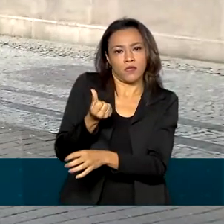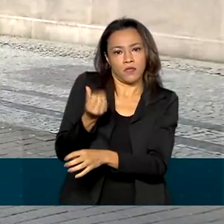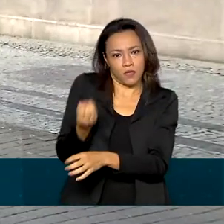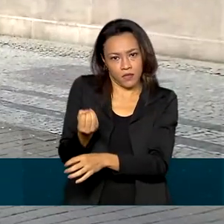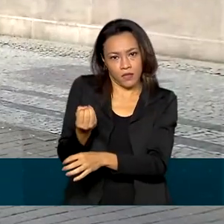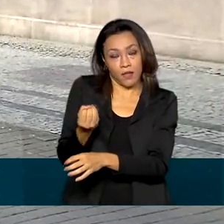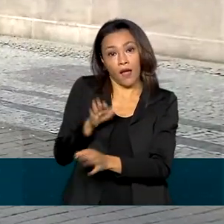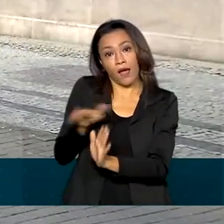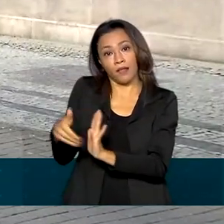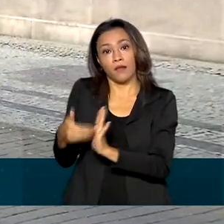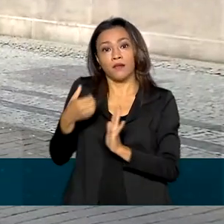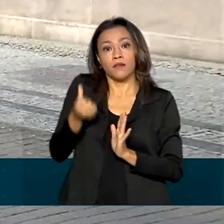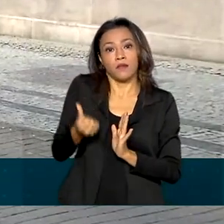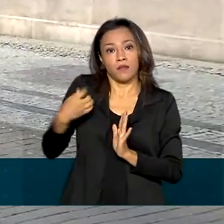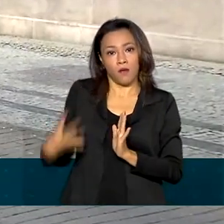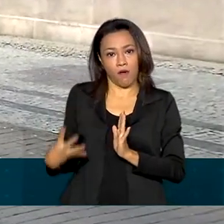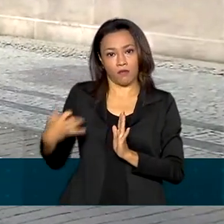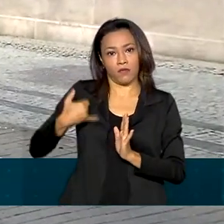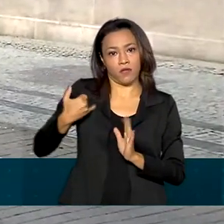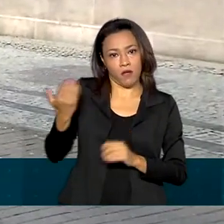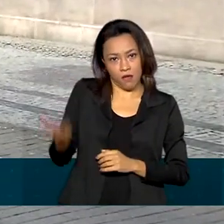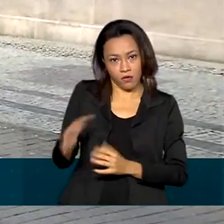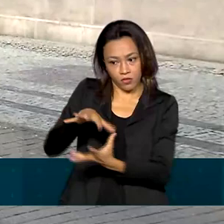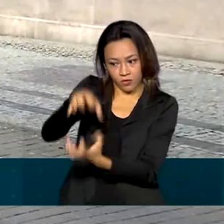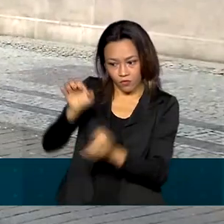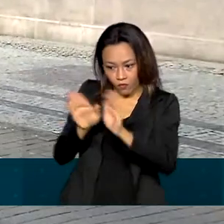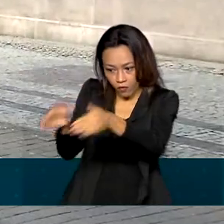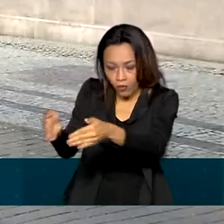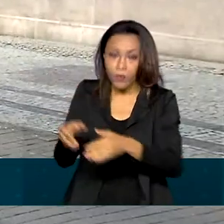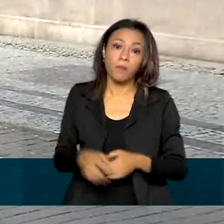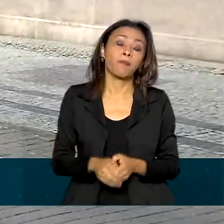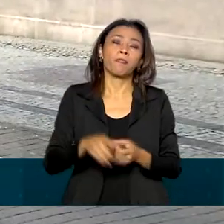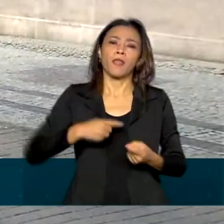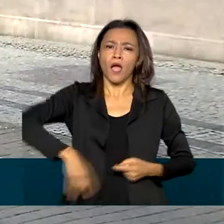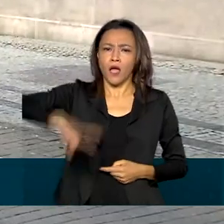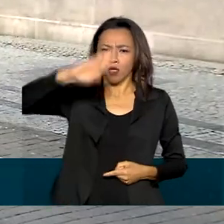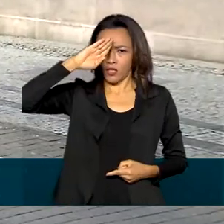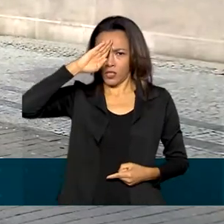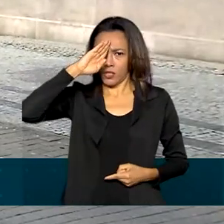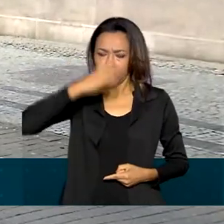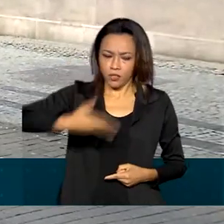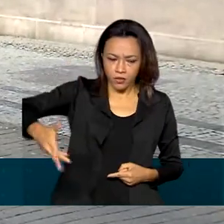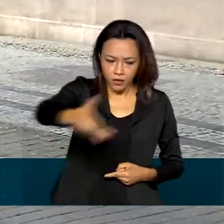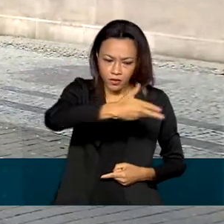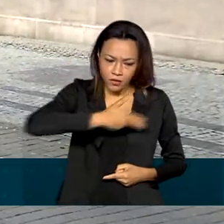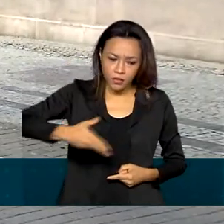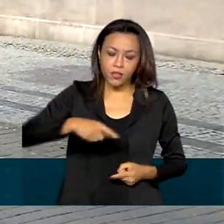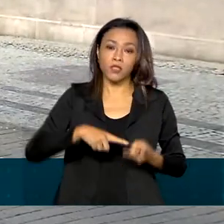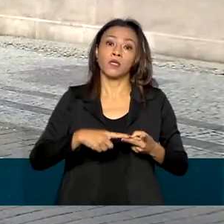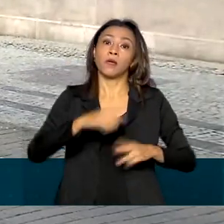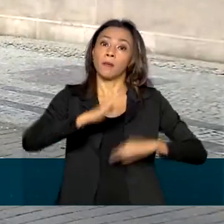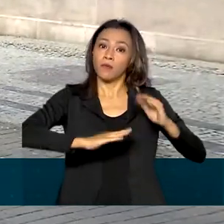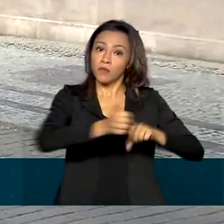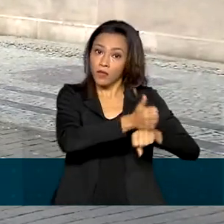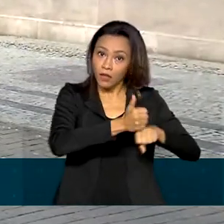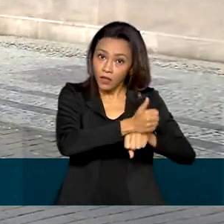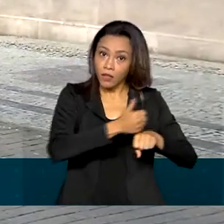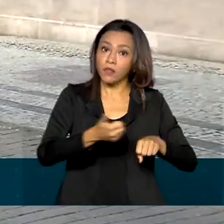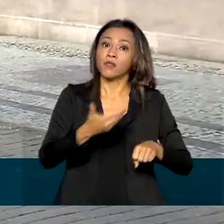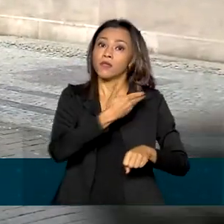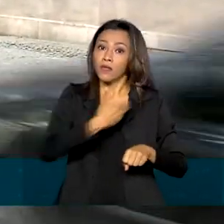64 anos. Agentes da segurança pública, militares que atuam na linha de frente de enfrentamento,